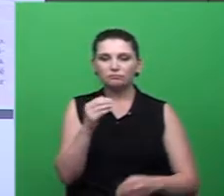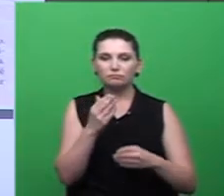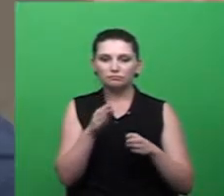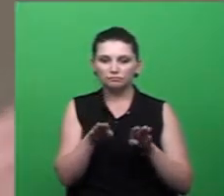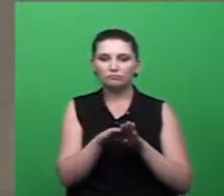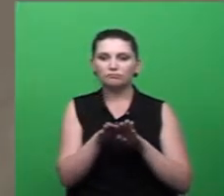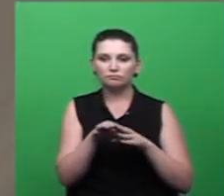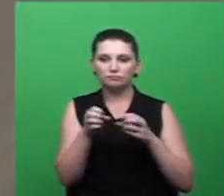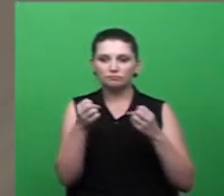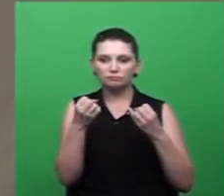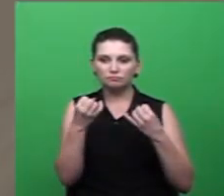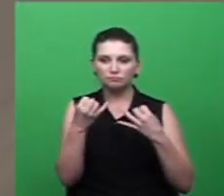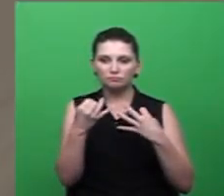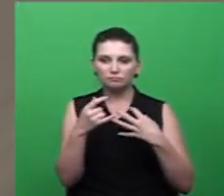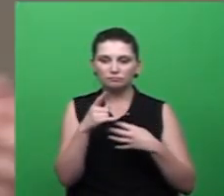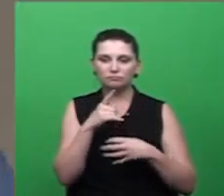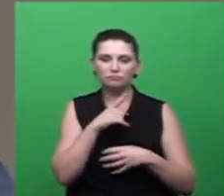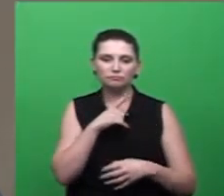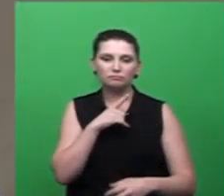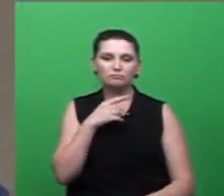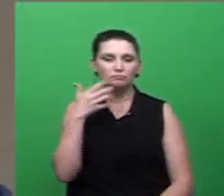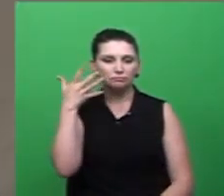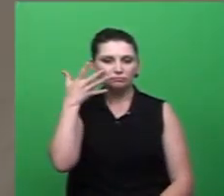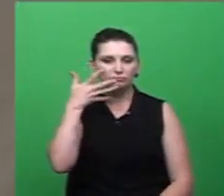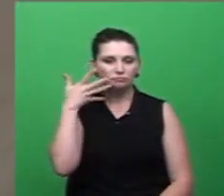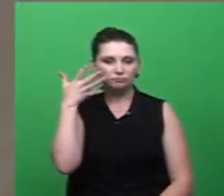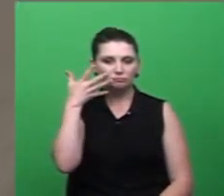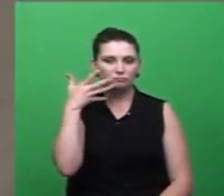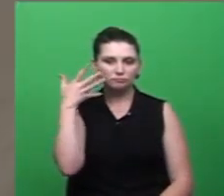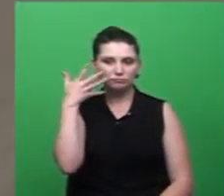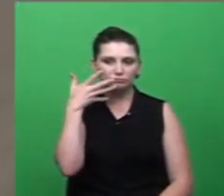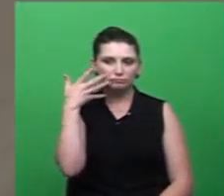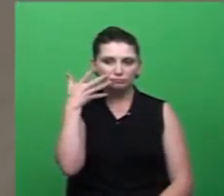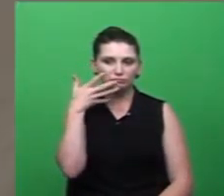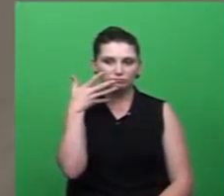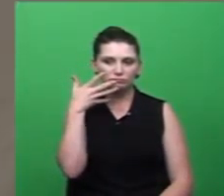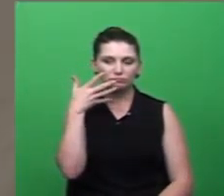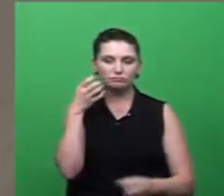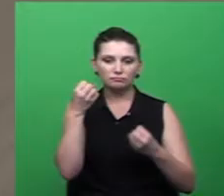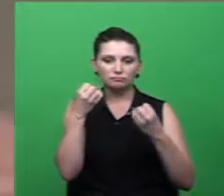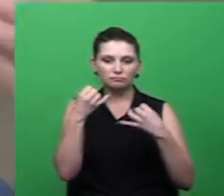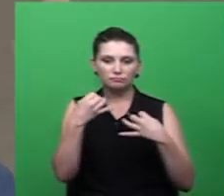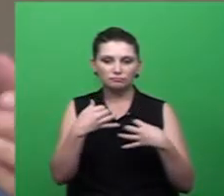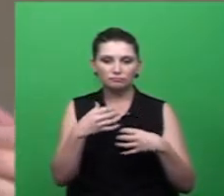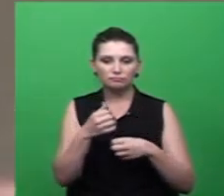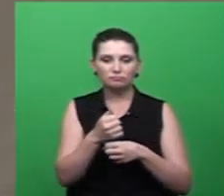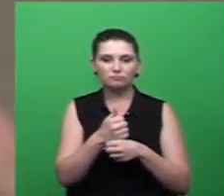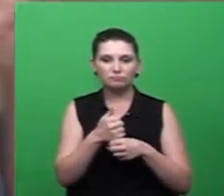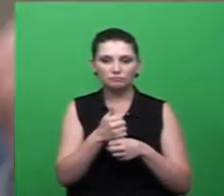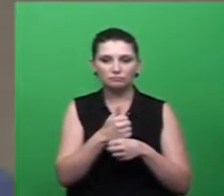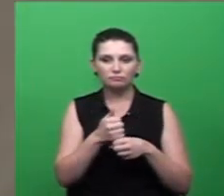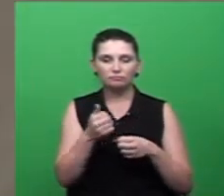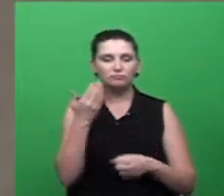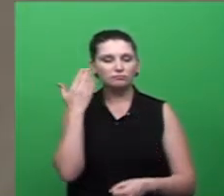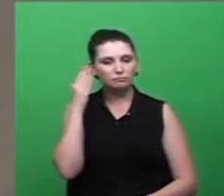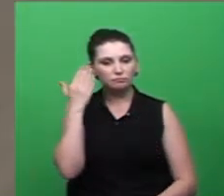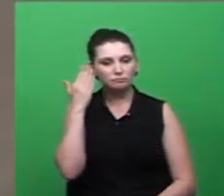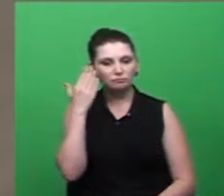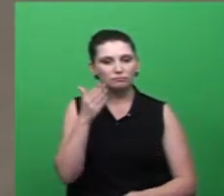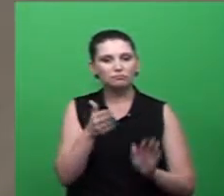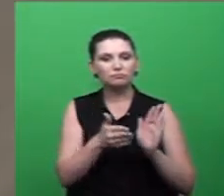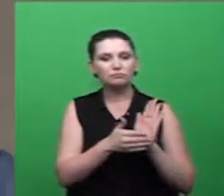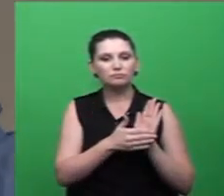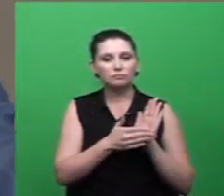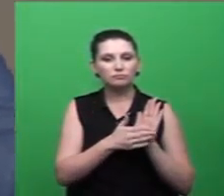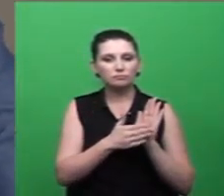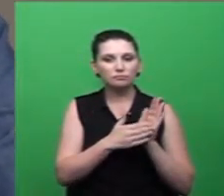ela deu uma palestra, né, então, capacitando esses diretores para entender a proposta e estar levando para as